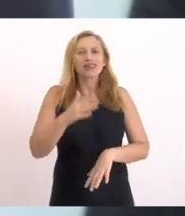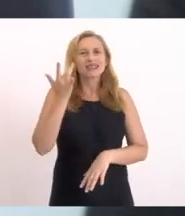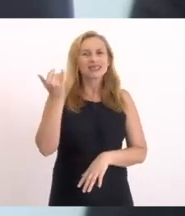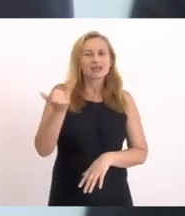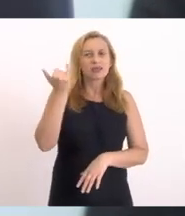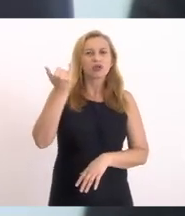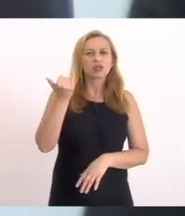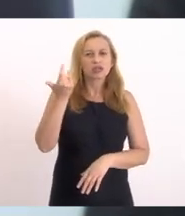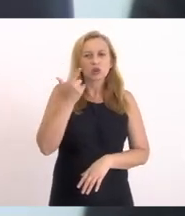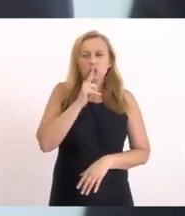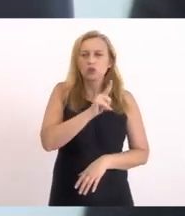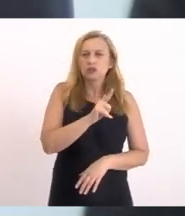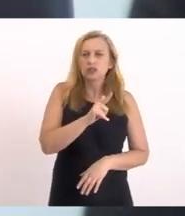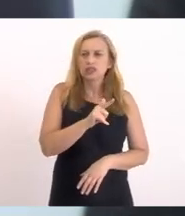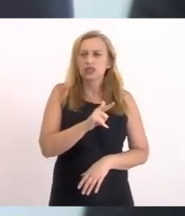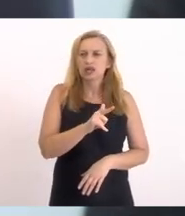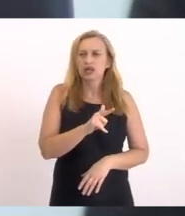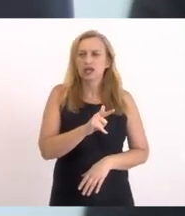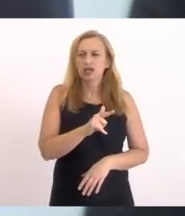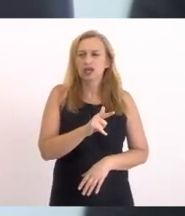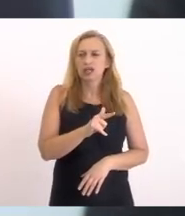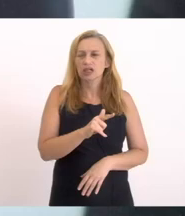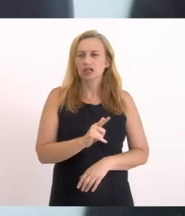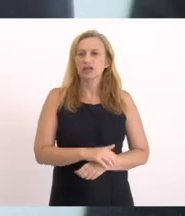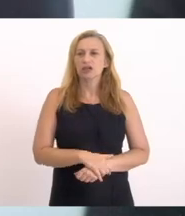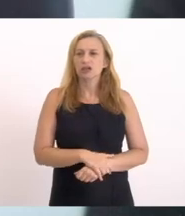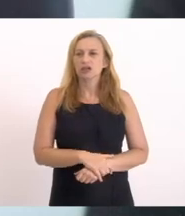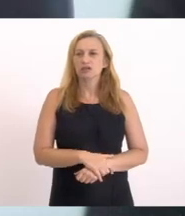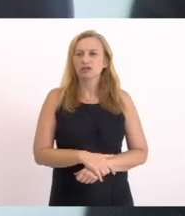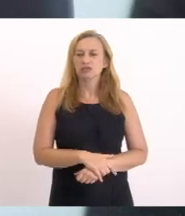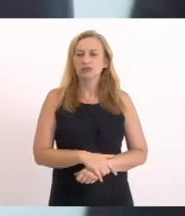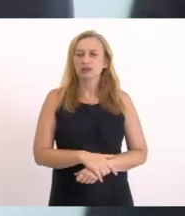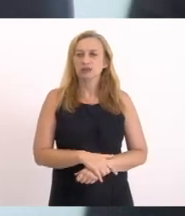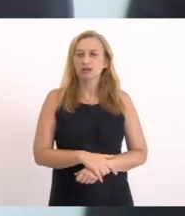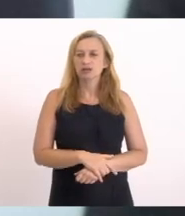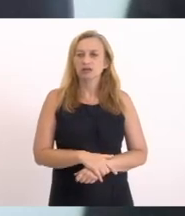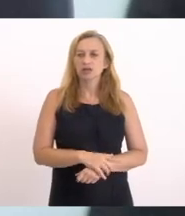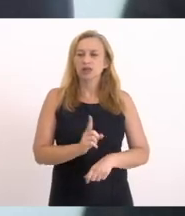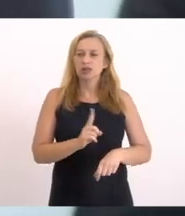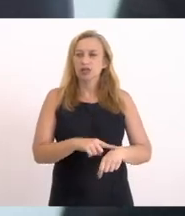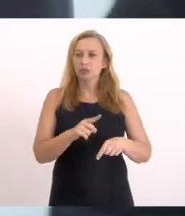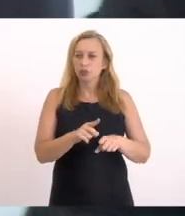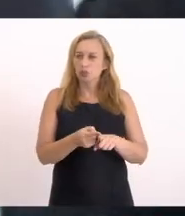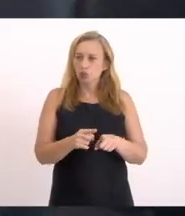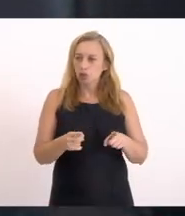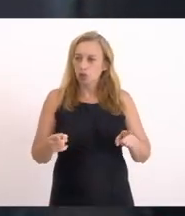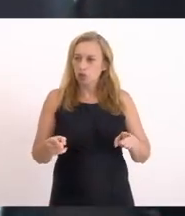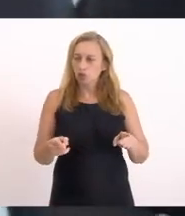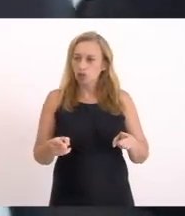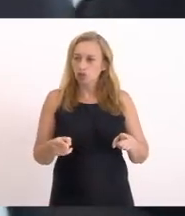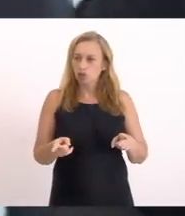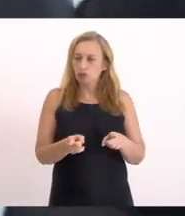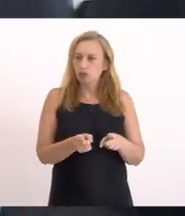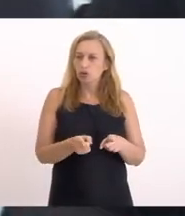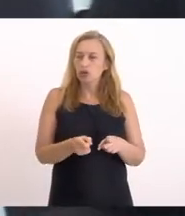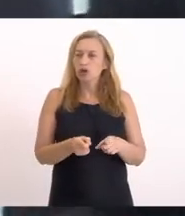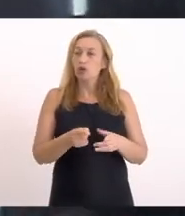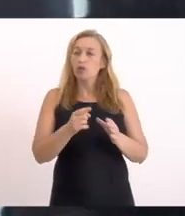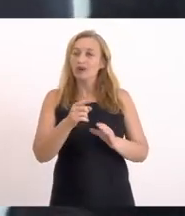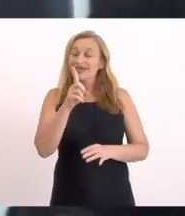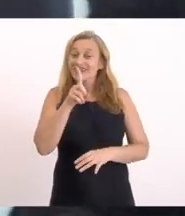É que a gente consiga A médio e curto prazo Uma ideia de fato Concreta e